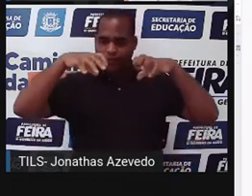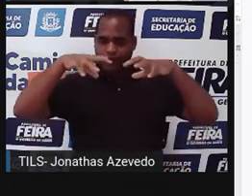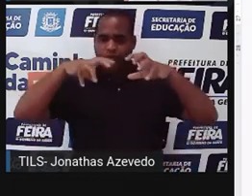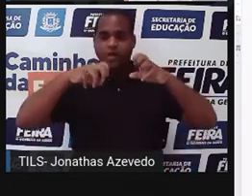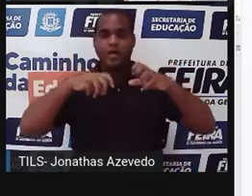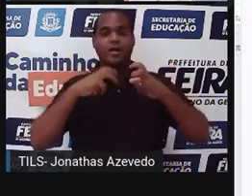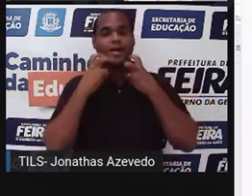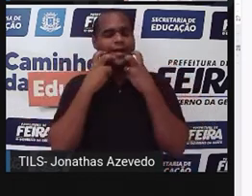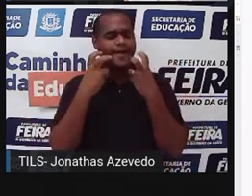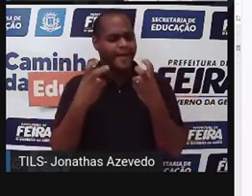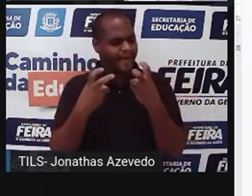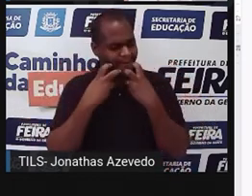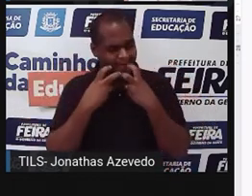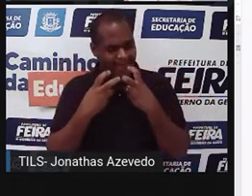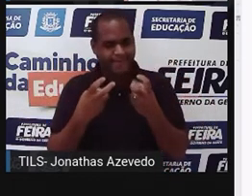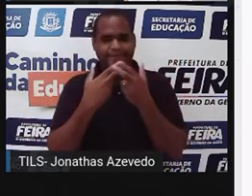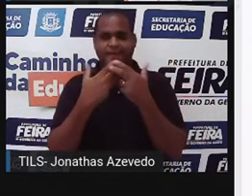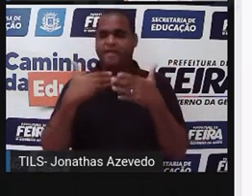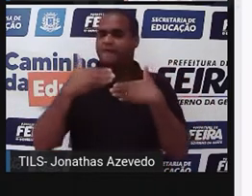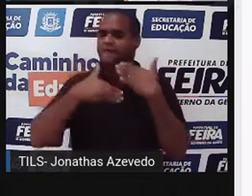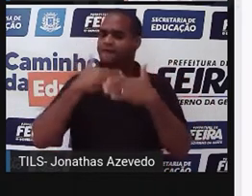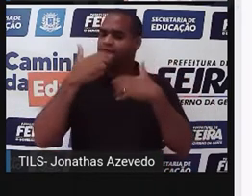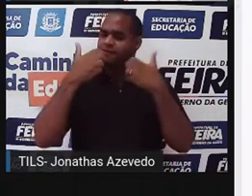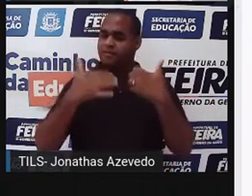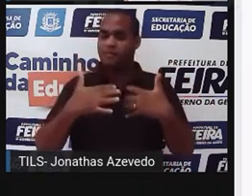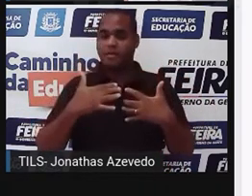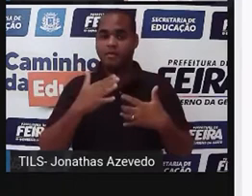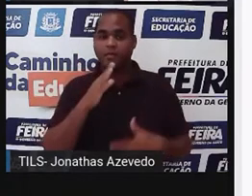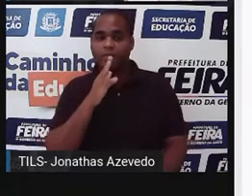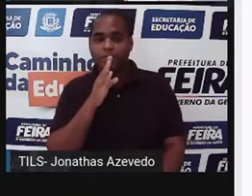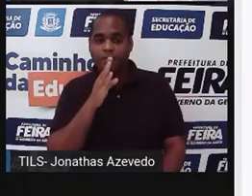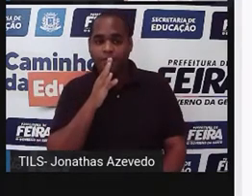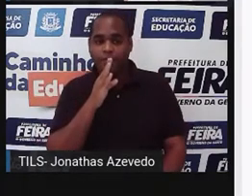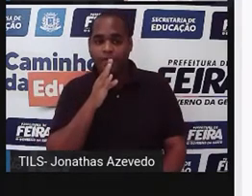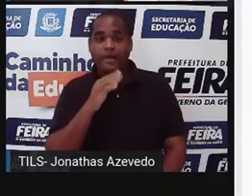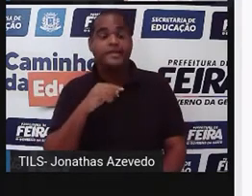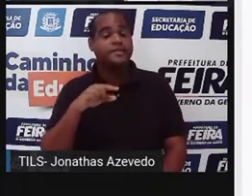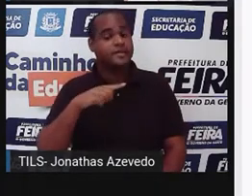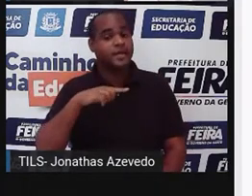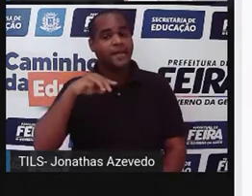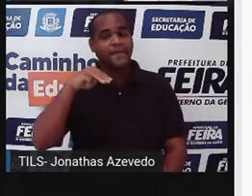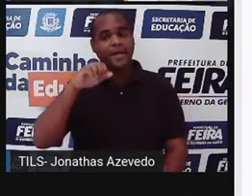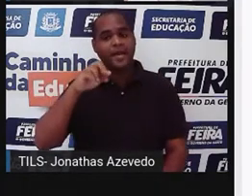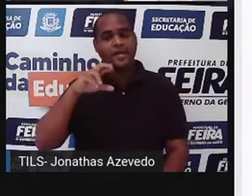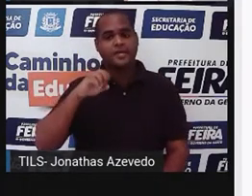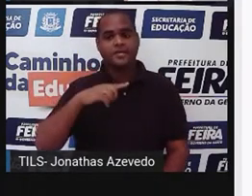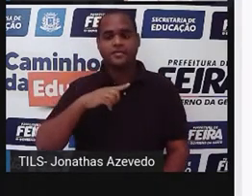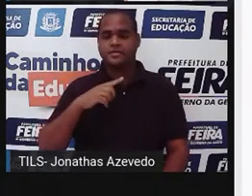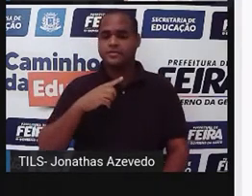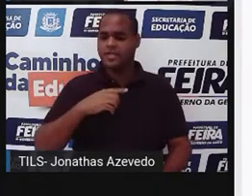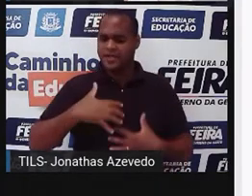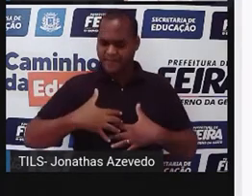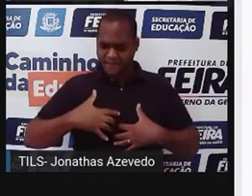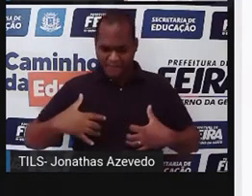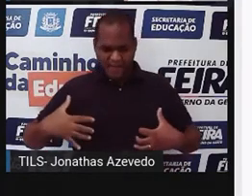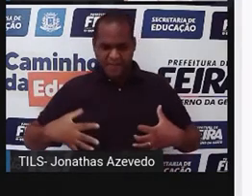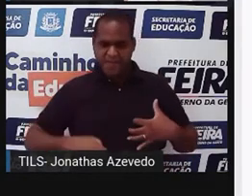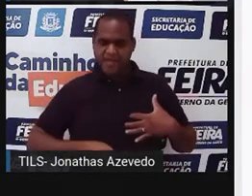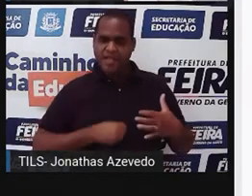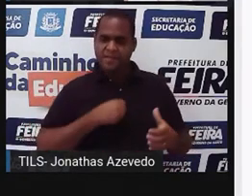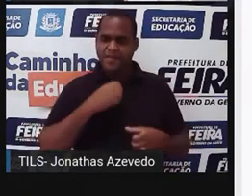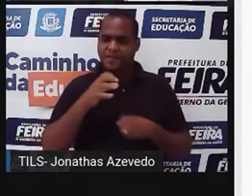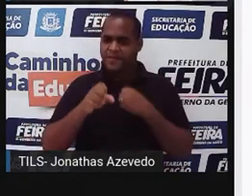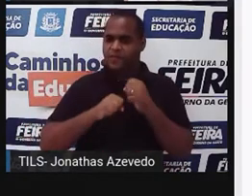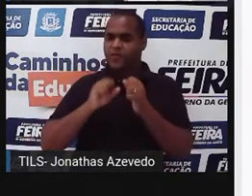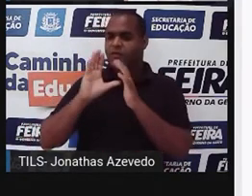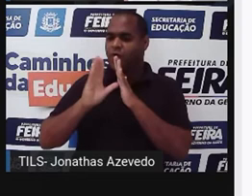grito surdo e prolongado paralisou-a. Maria Nula, devolva minhas tripas e o meu estômago